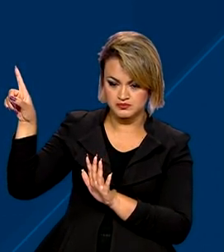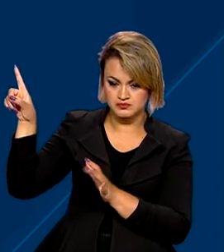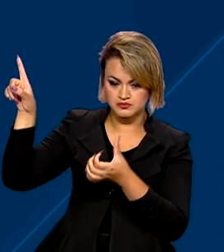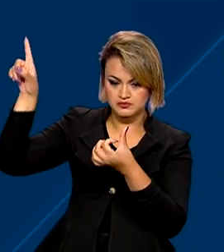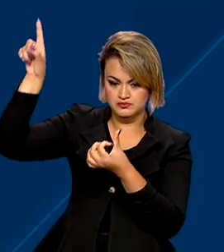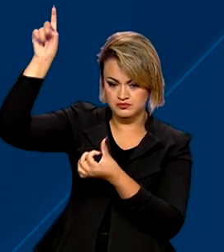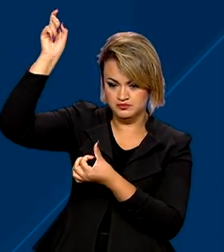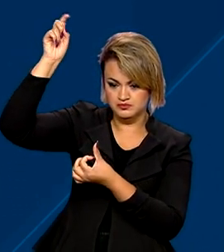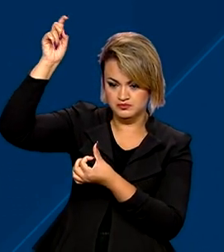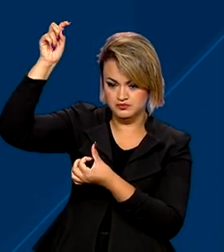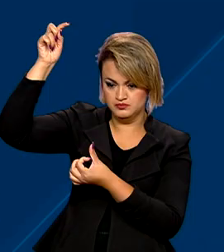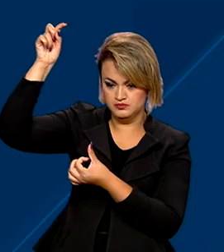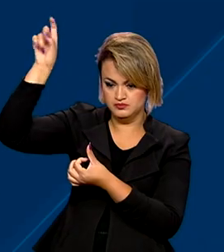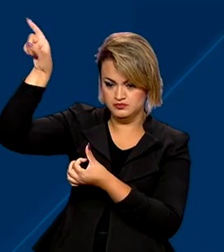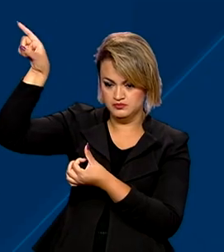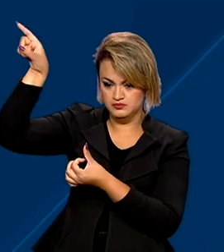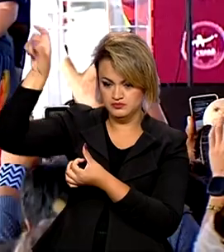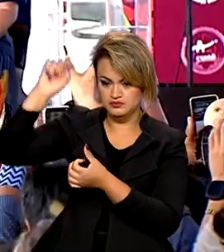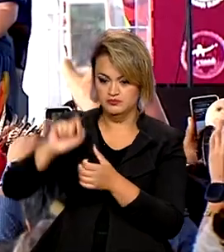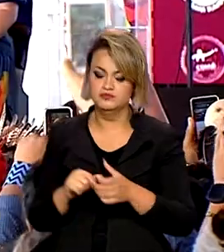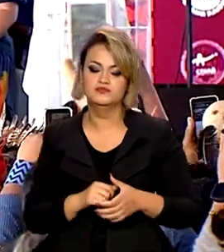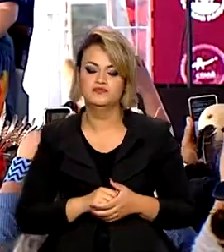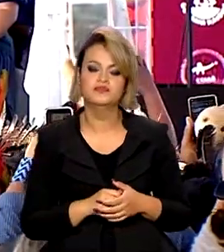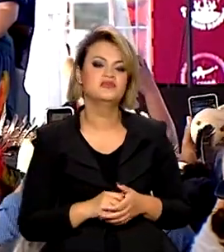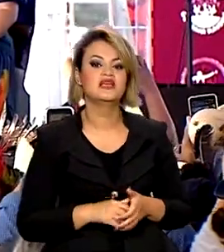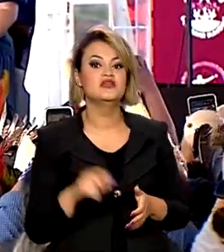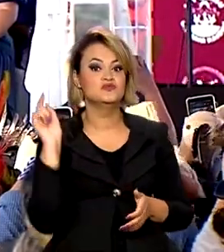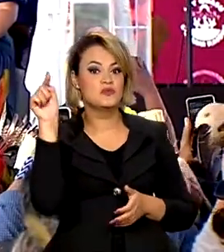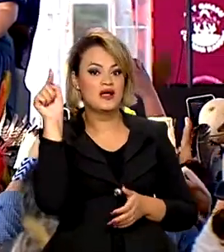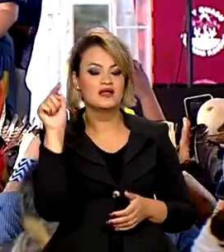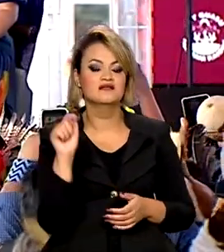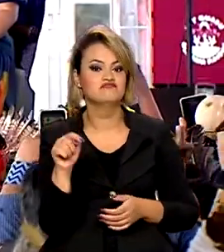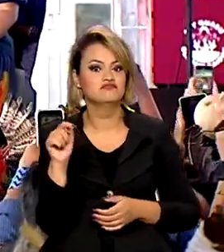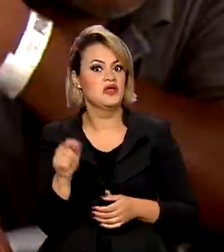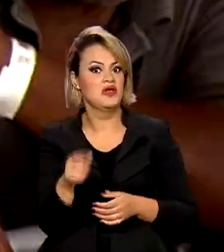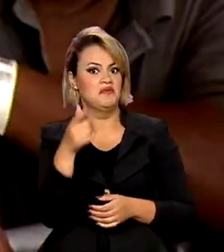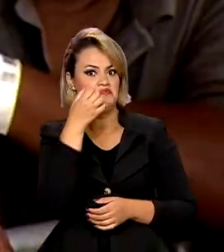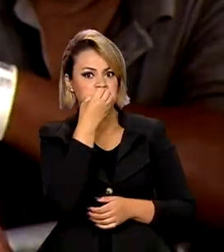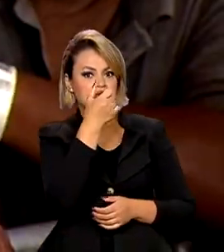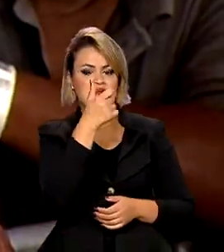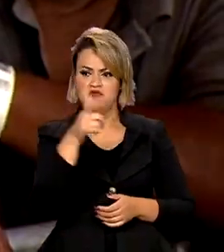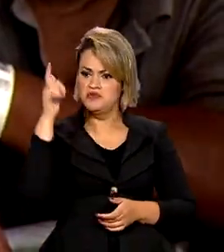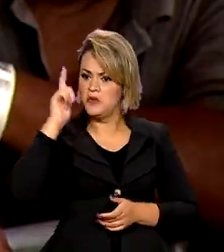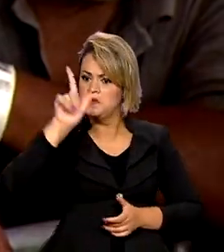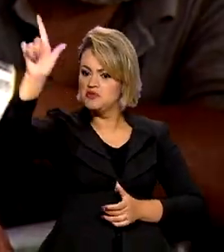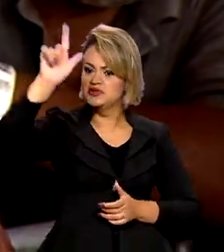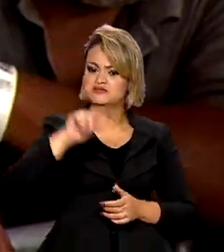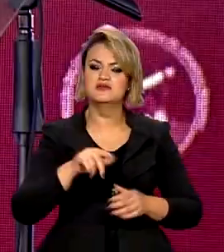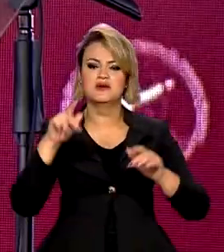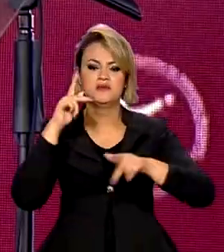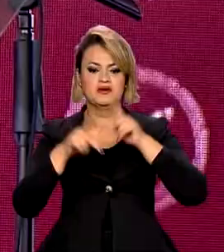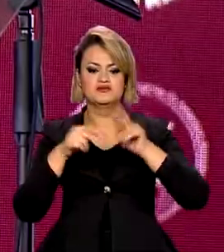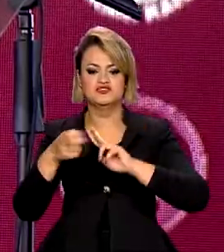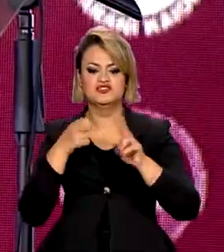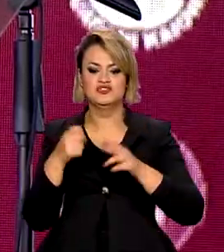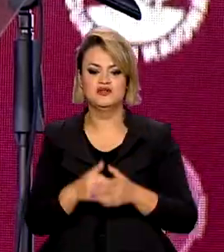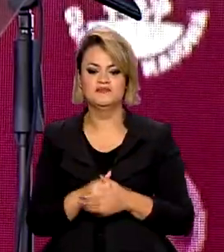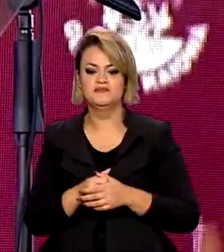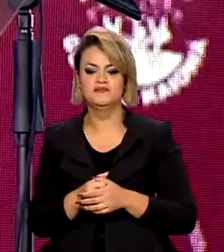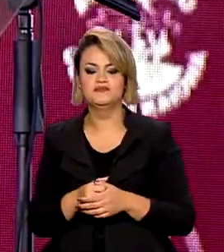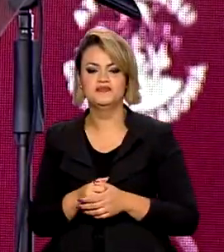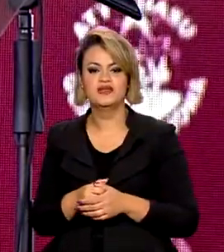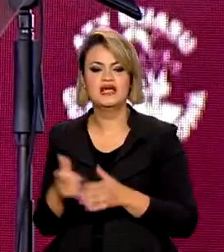E o Neio-Chu, no Amazonas. Um ato considerado uma vitória para os povos indígenas. Eu quero,